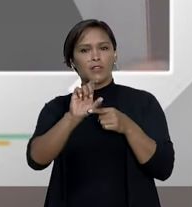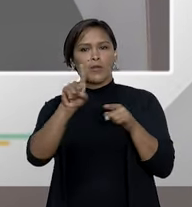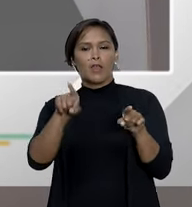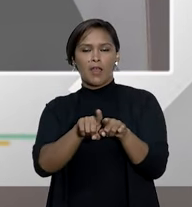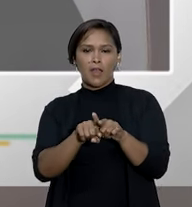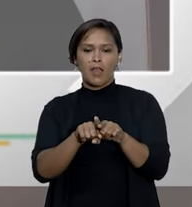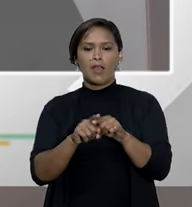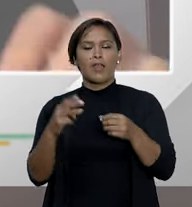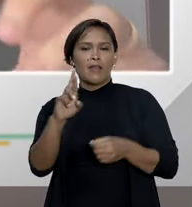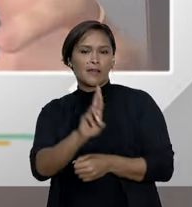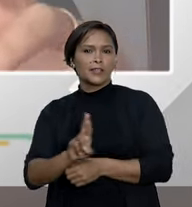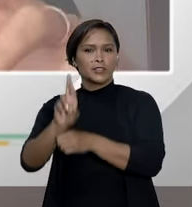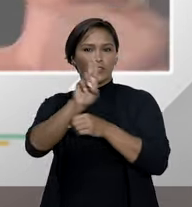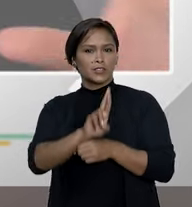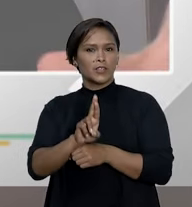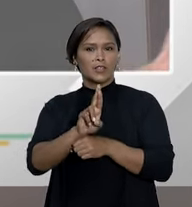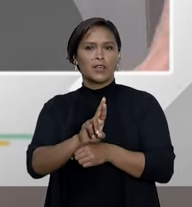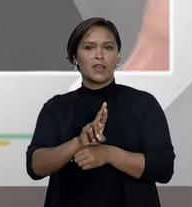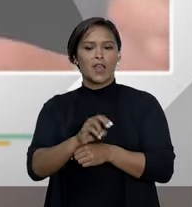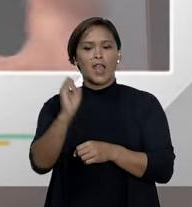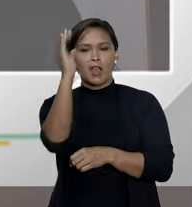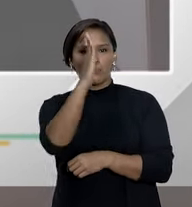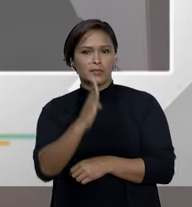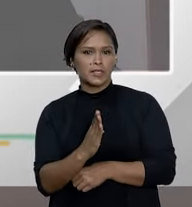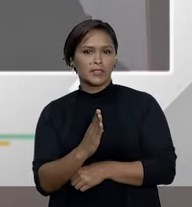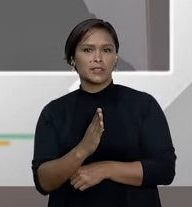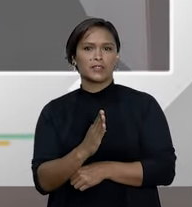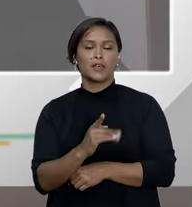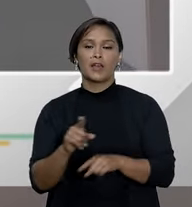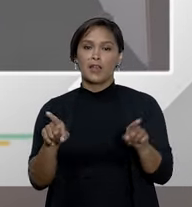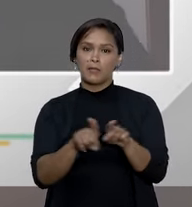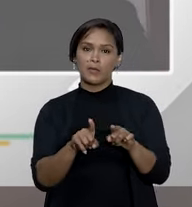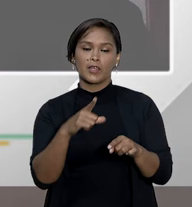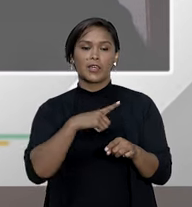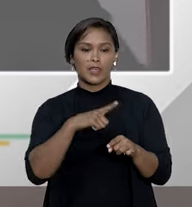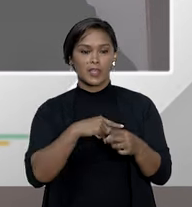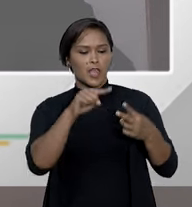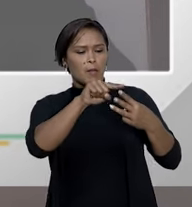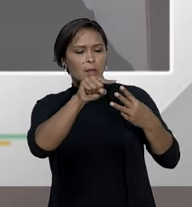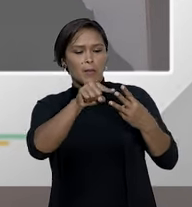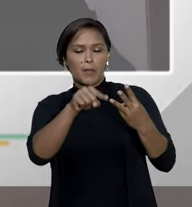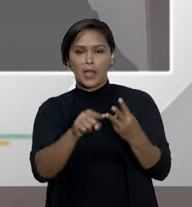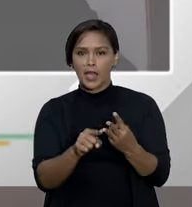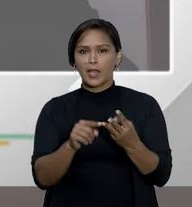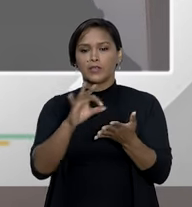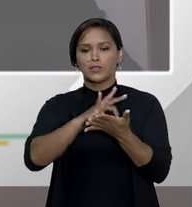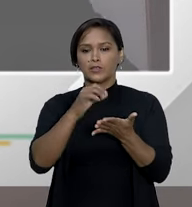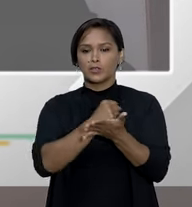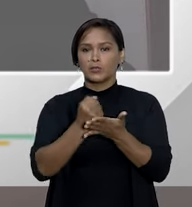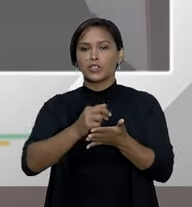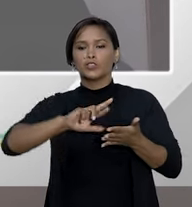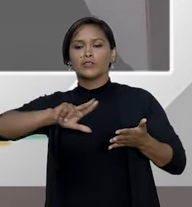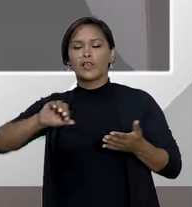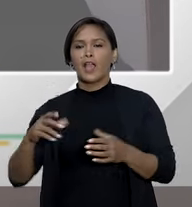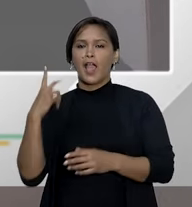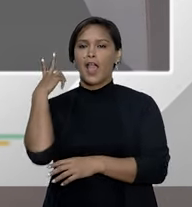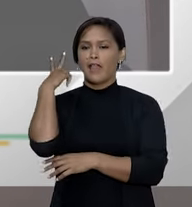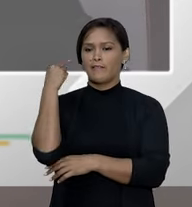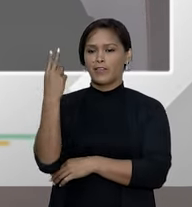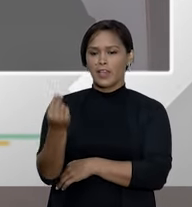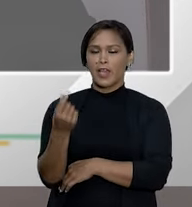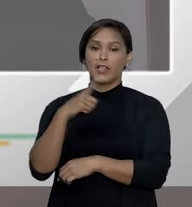regional nacional porque ele tem tem isso às vezes as pessoas viajam aí